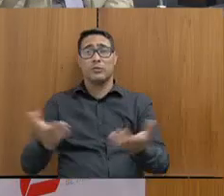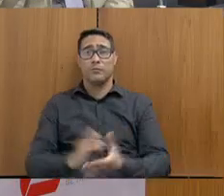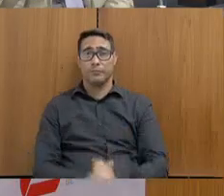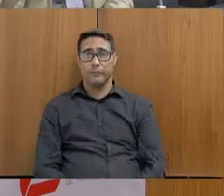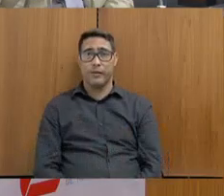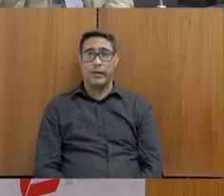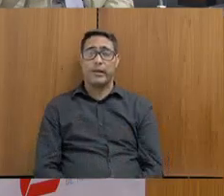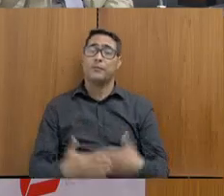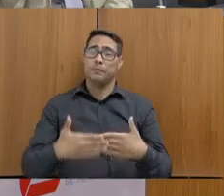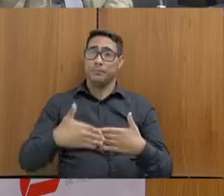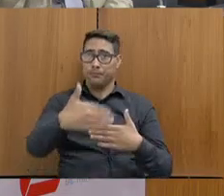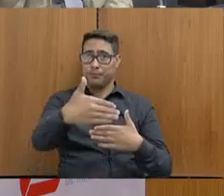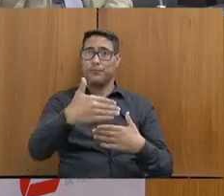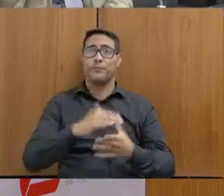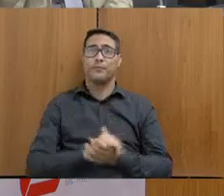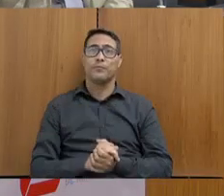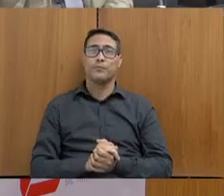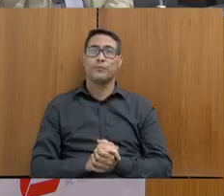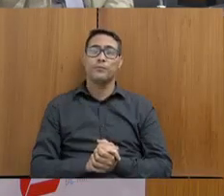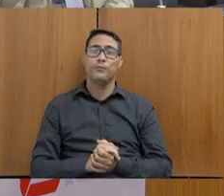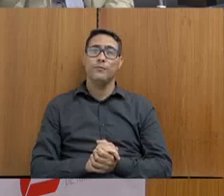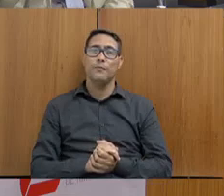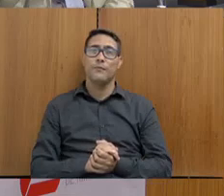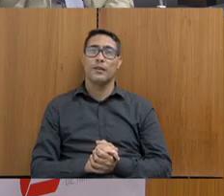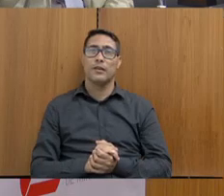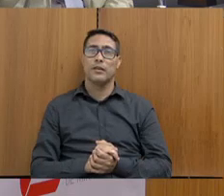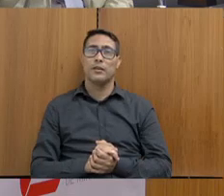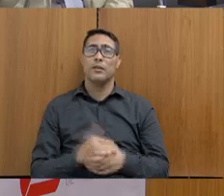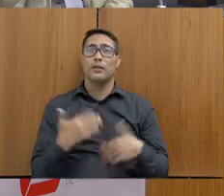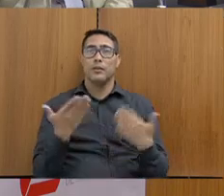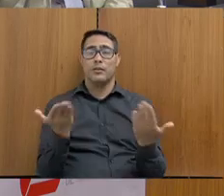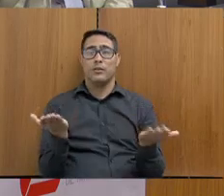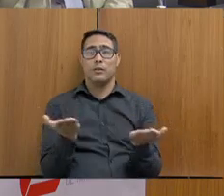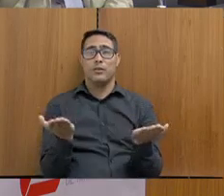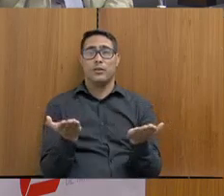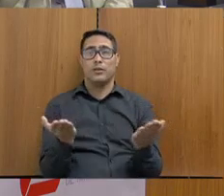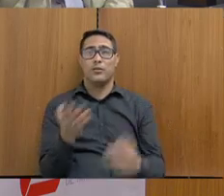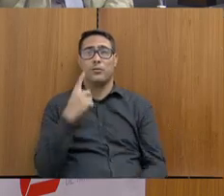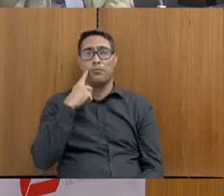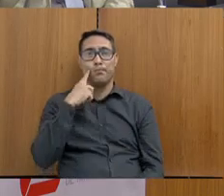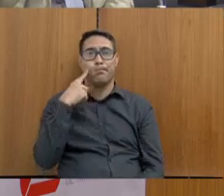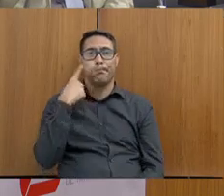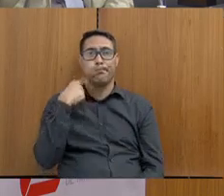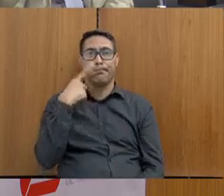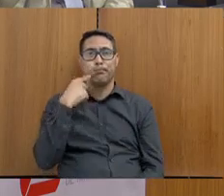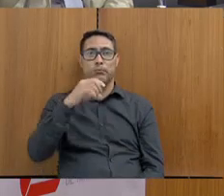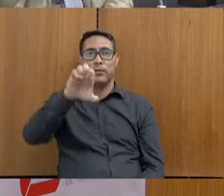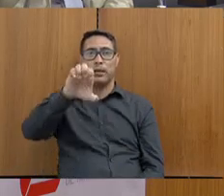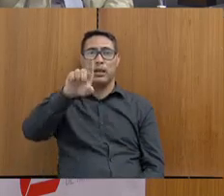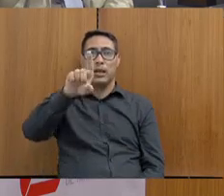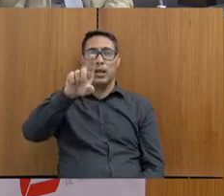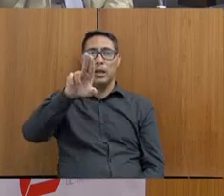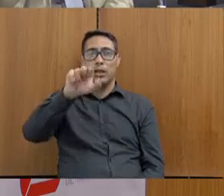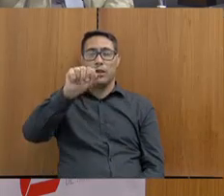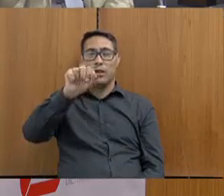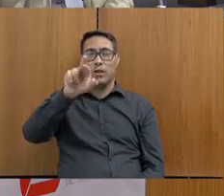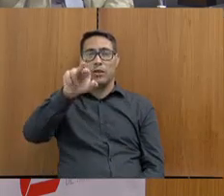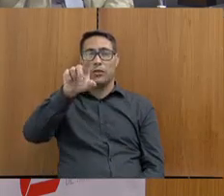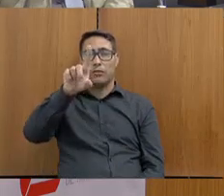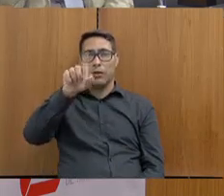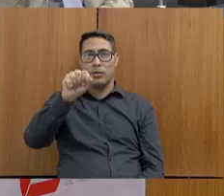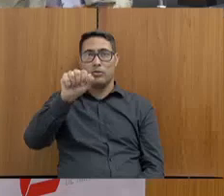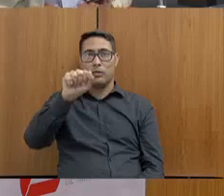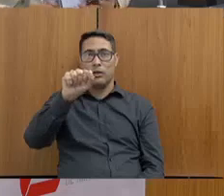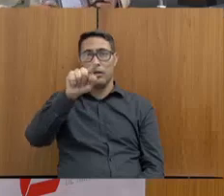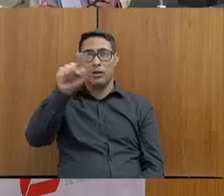Seguindo aqui a nossa audiência, vamos passar a palavra para o deputado Eduardo Azevedo, inscrito aqui. Você